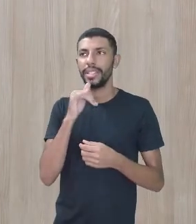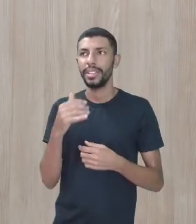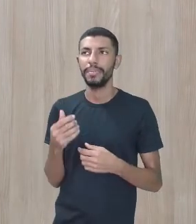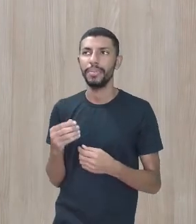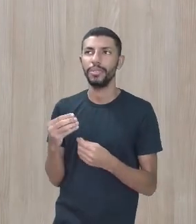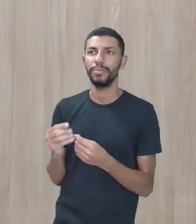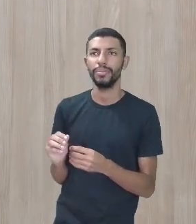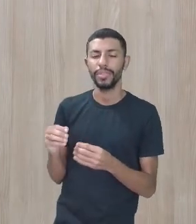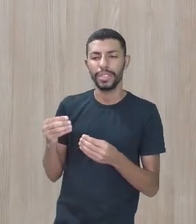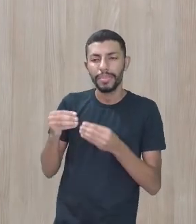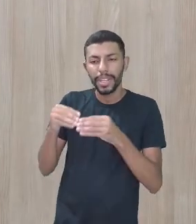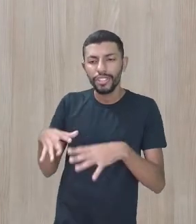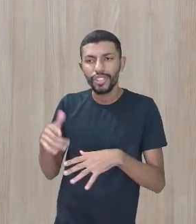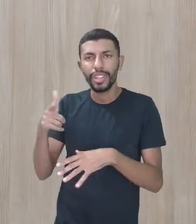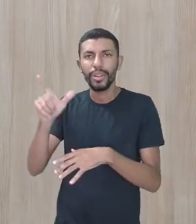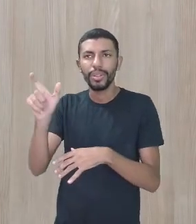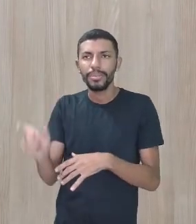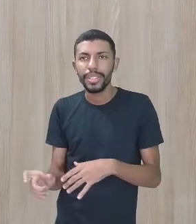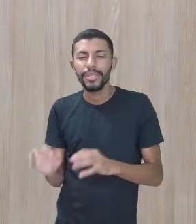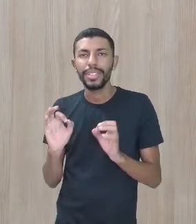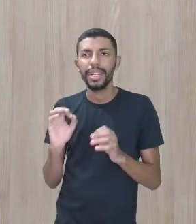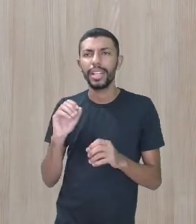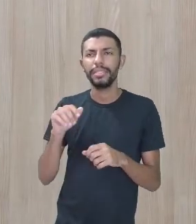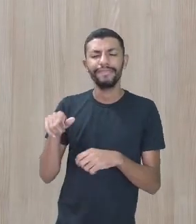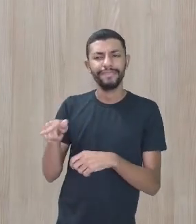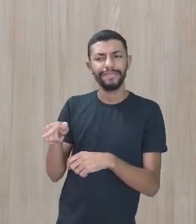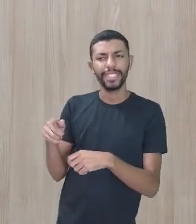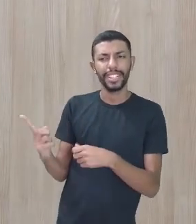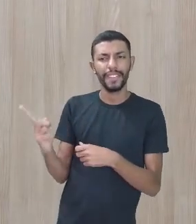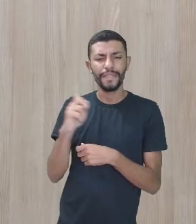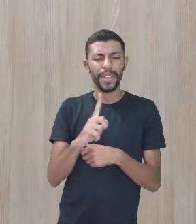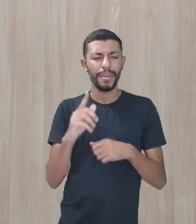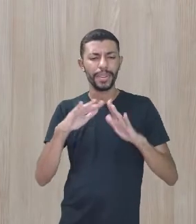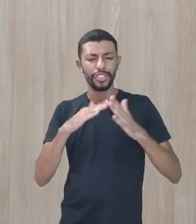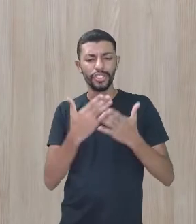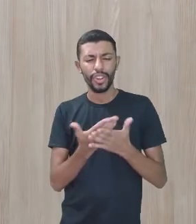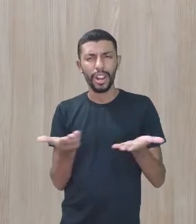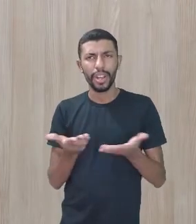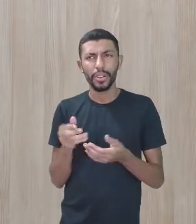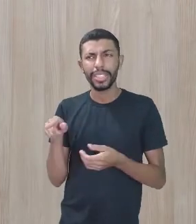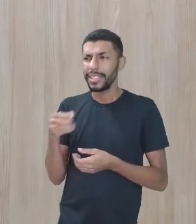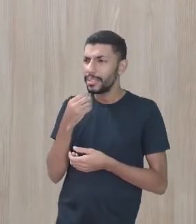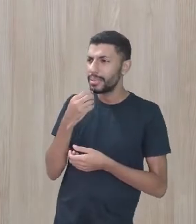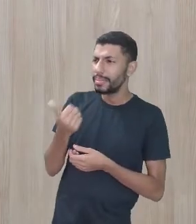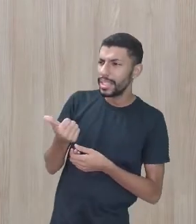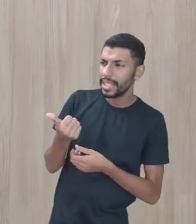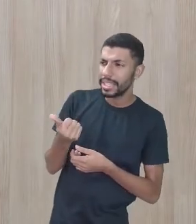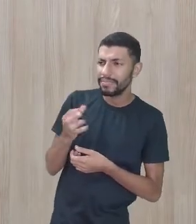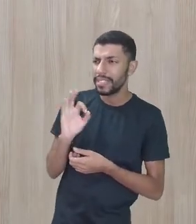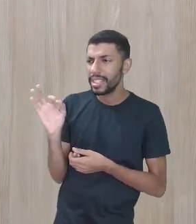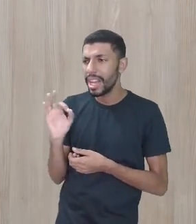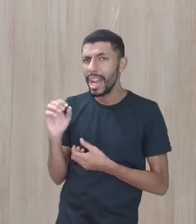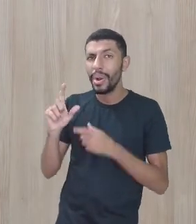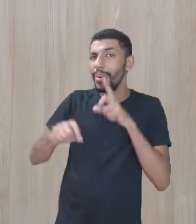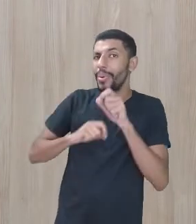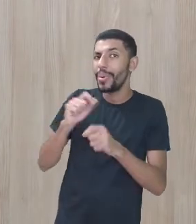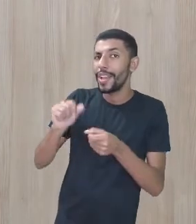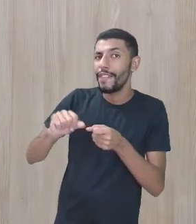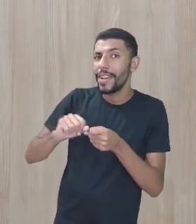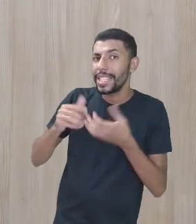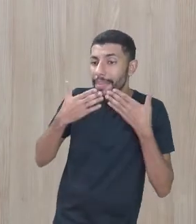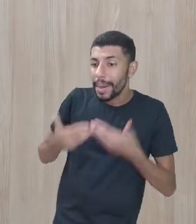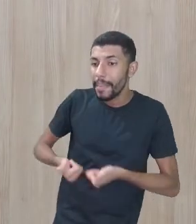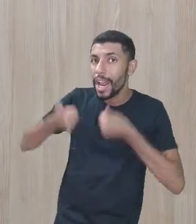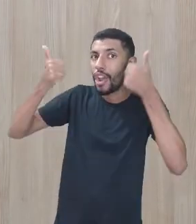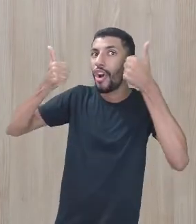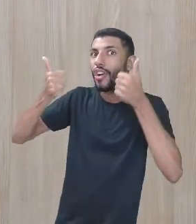veio para aquela escola, para aquele momento? Será que está bem? E se não está, o que é que você pode fazer para melhorar esse